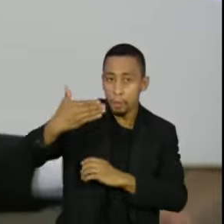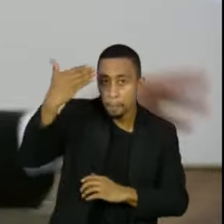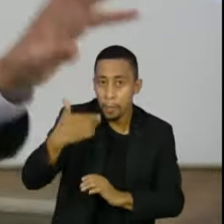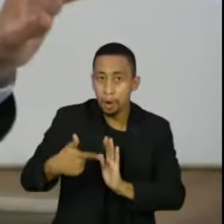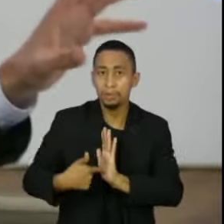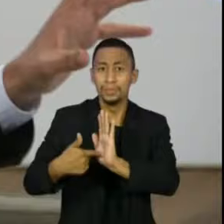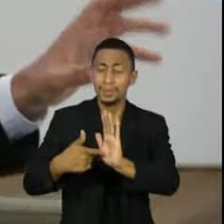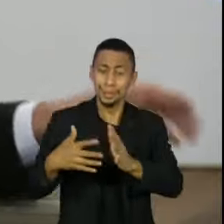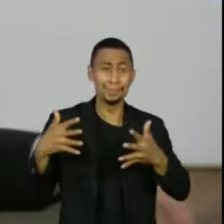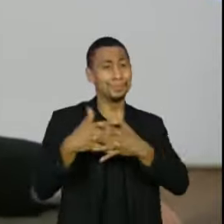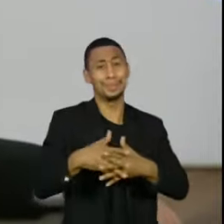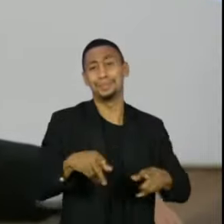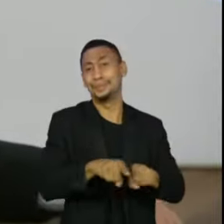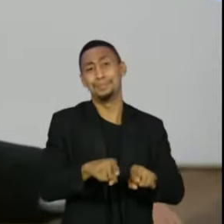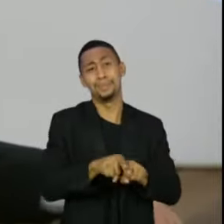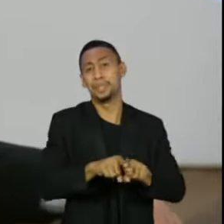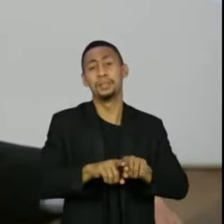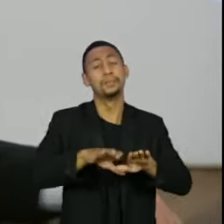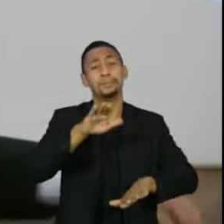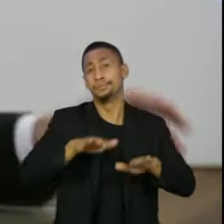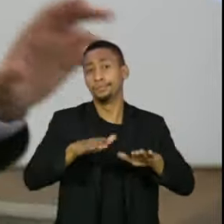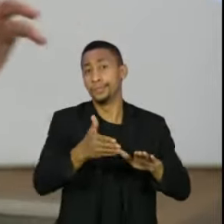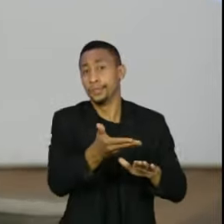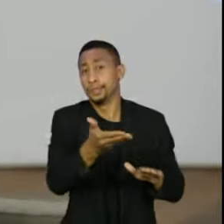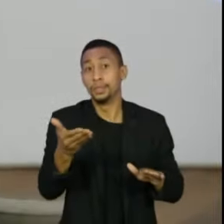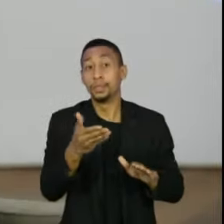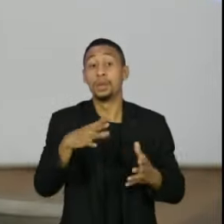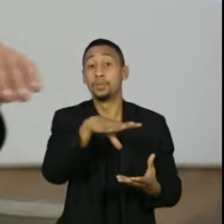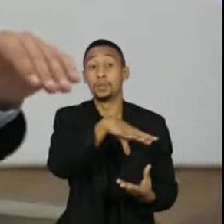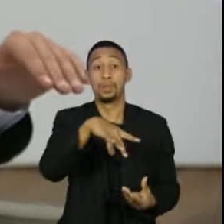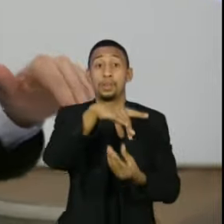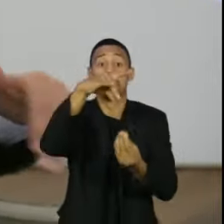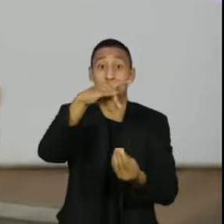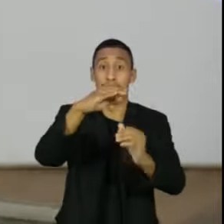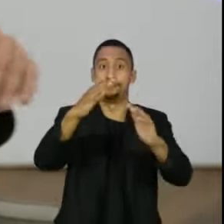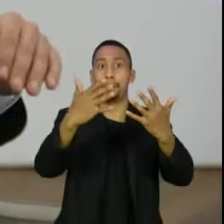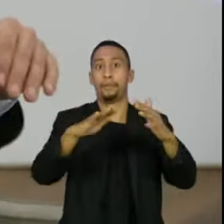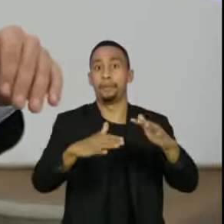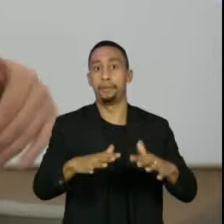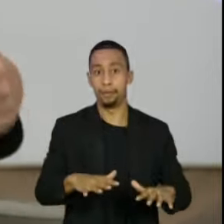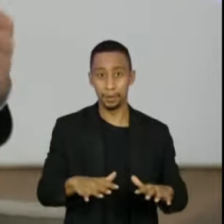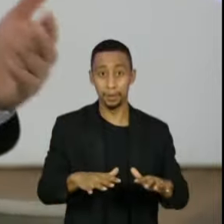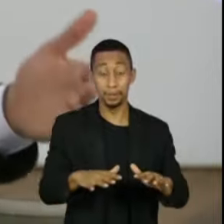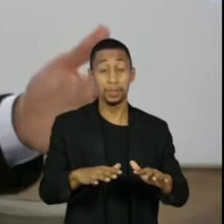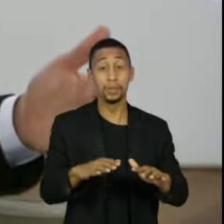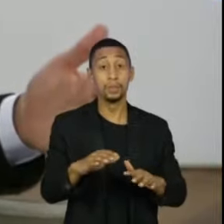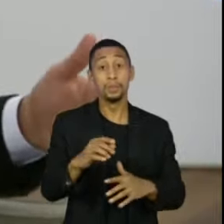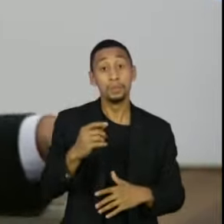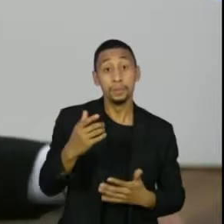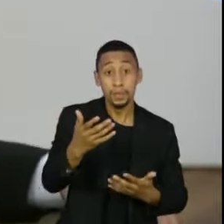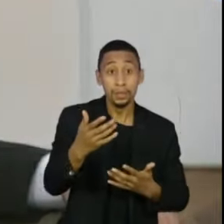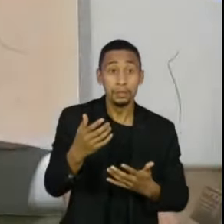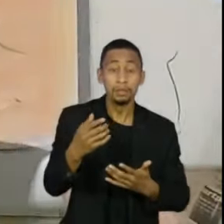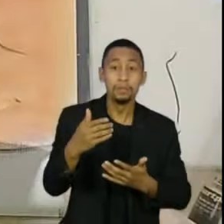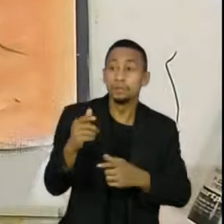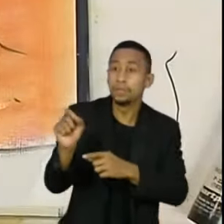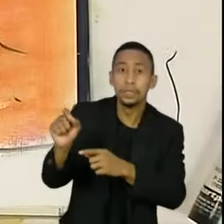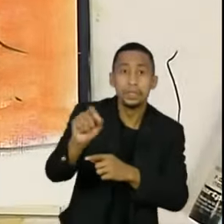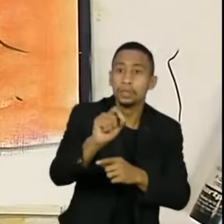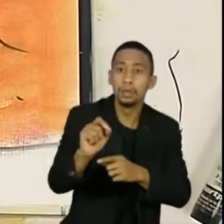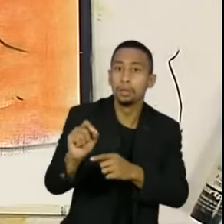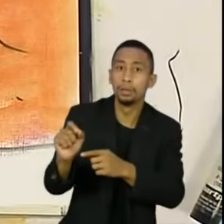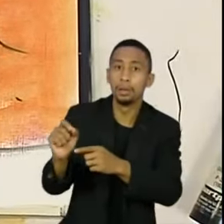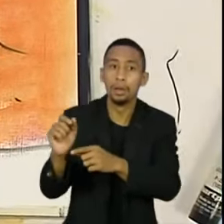tributária é o da simplificação, o da desburocratização, de buscar estabelecer uma justiça para aqueles que contribuem. Então,